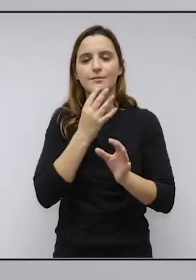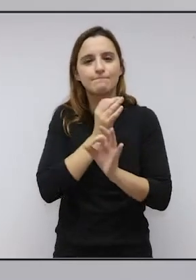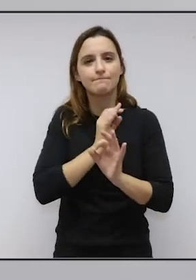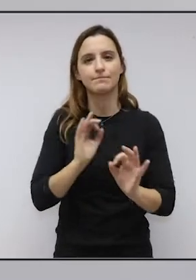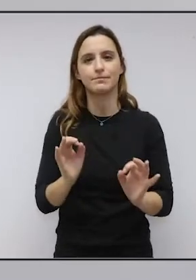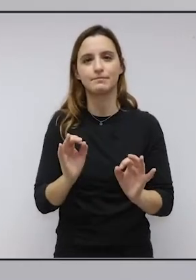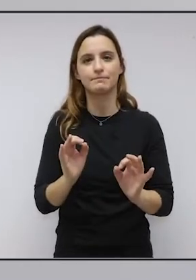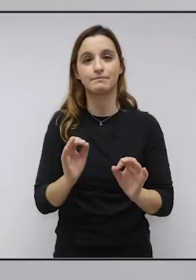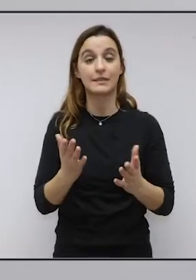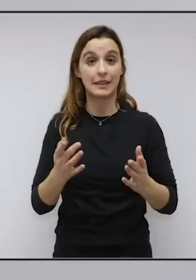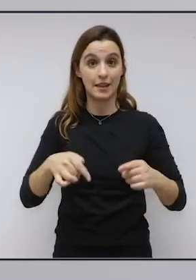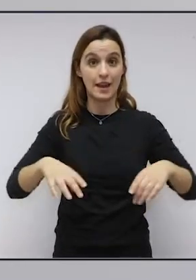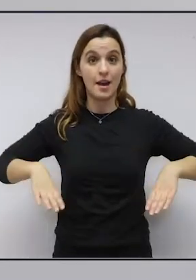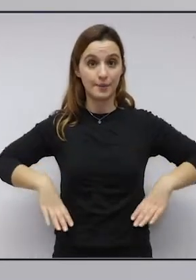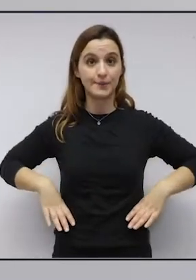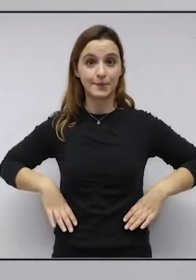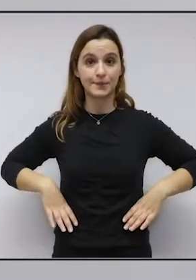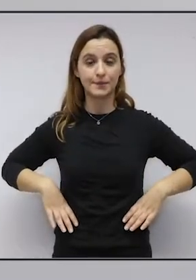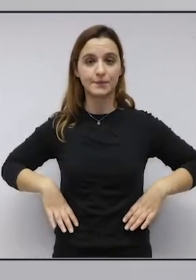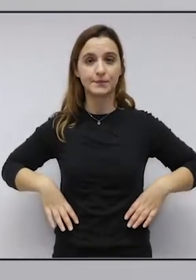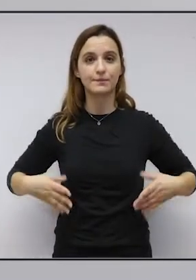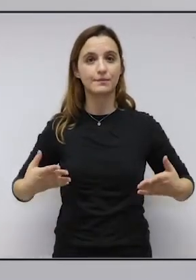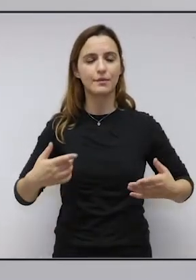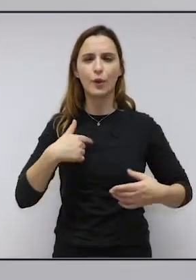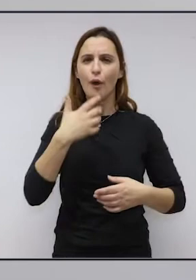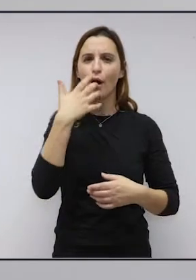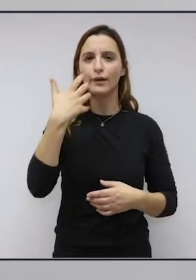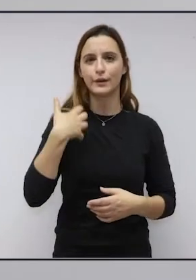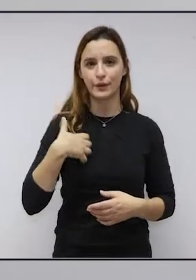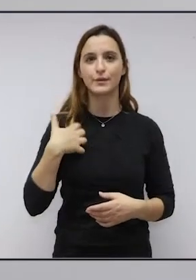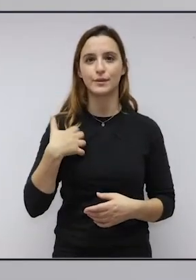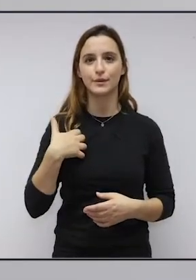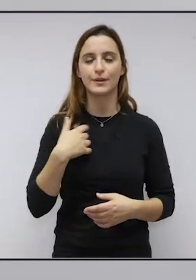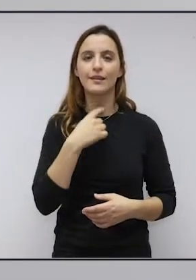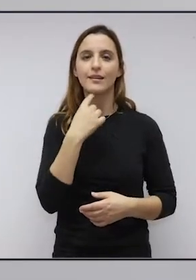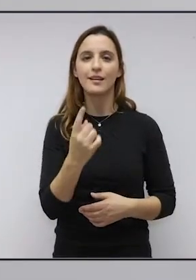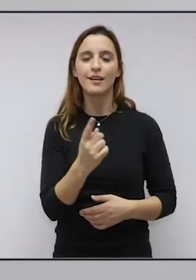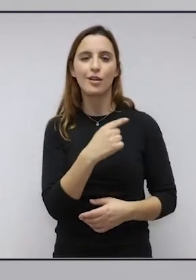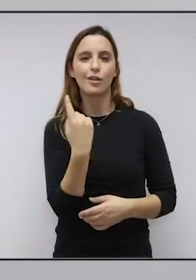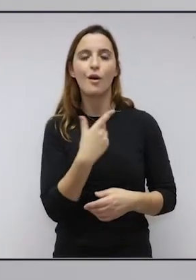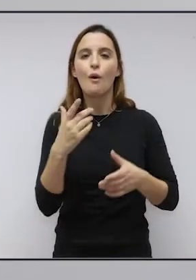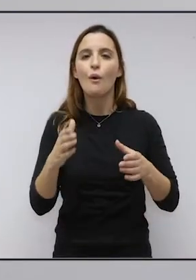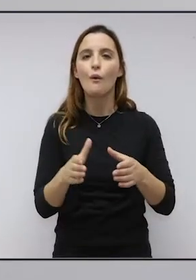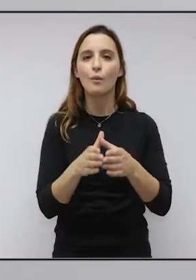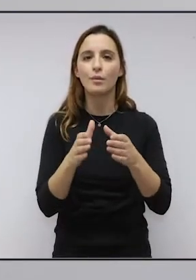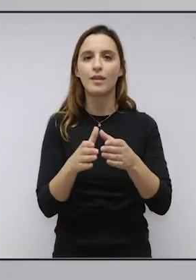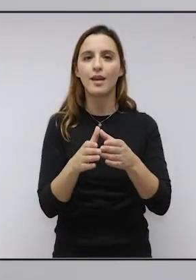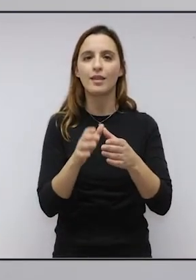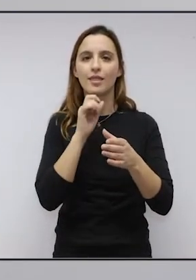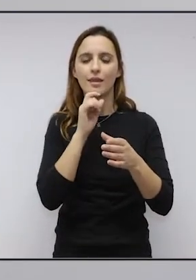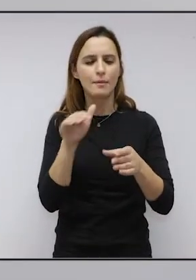extraordinários. Em Santa Maria da Feira, tenho o orgulho de dizer que contámos com uma comunidade que se envolveu